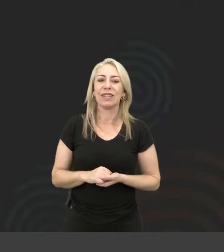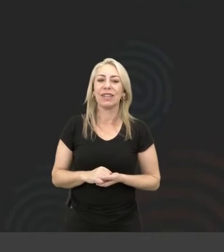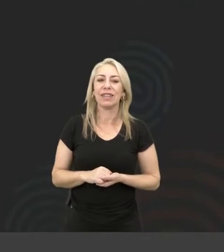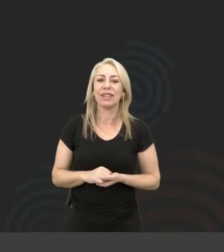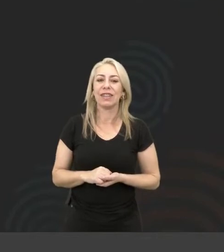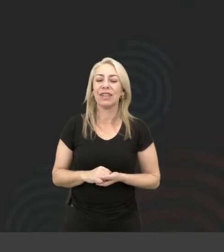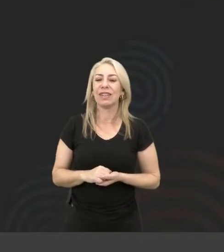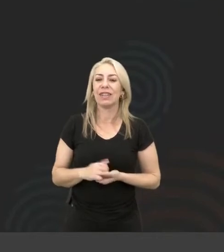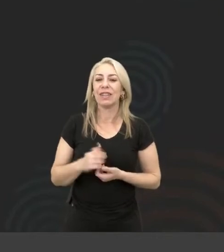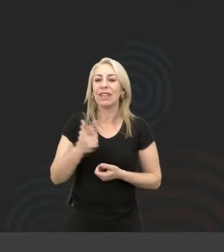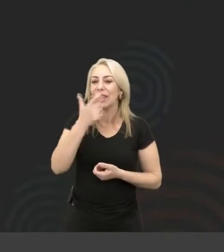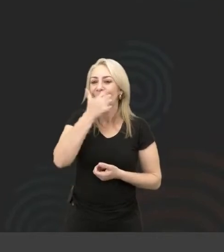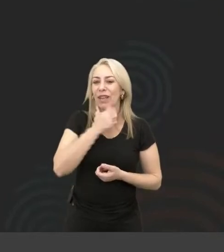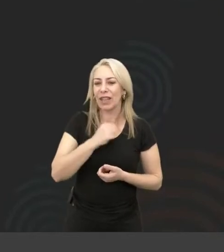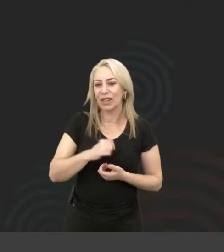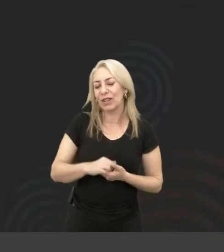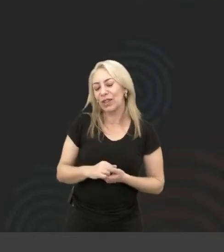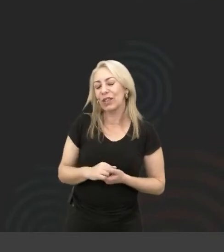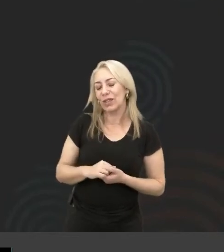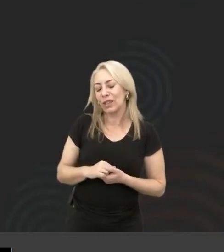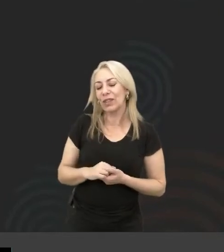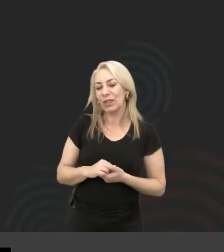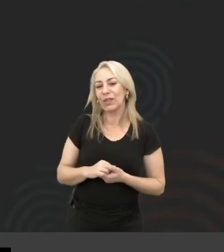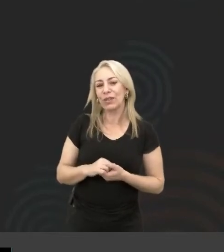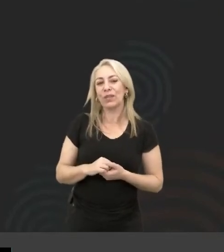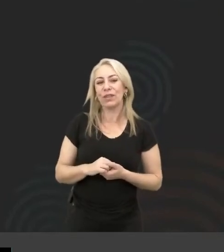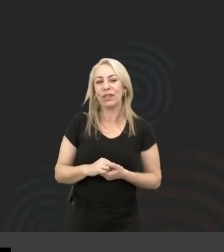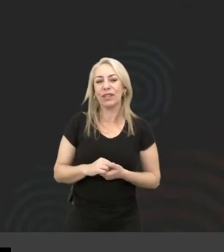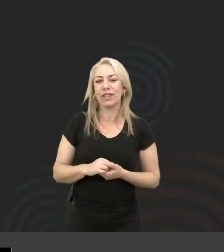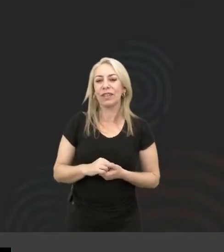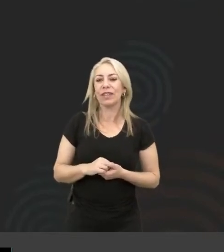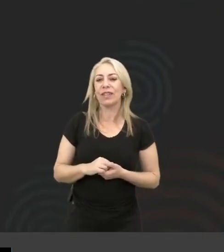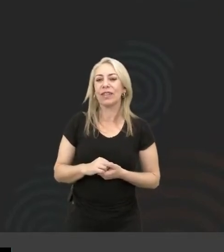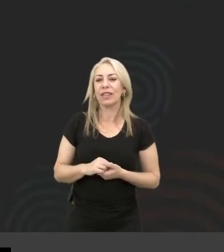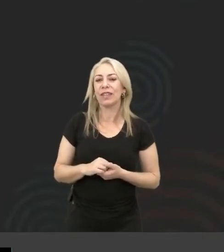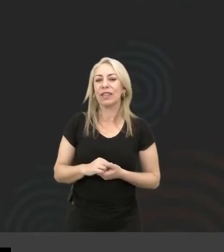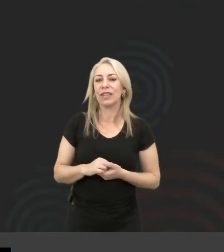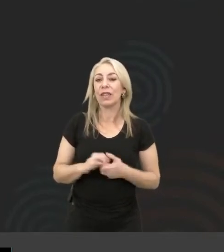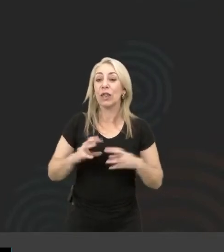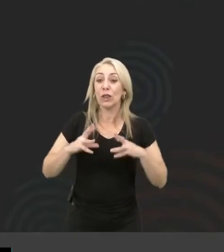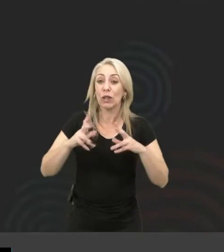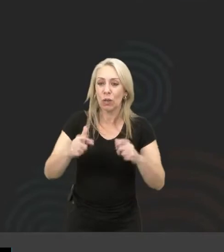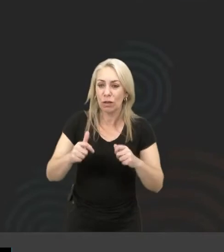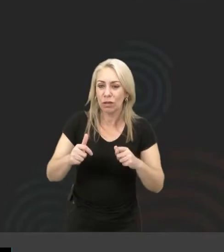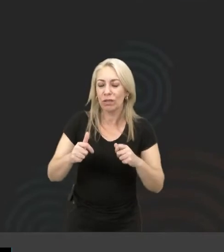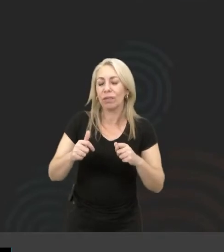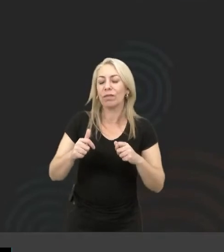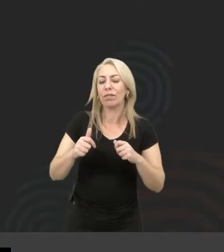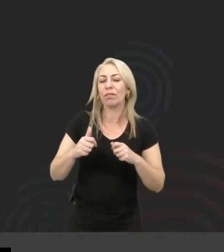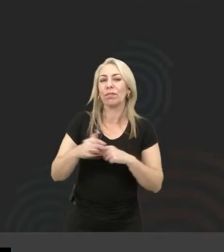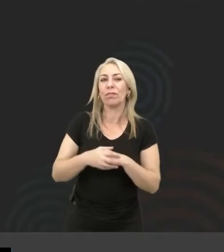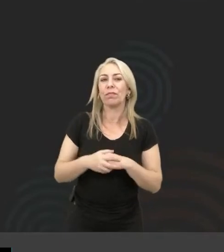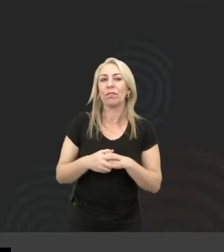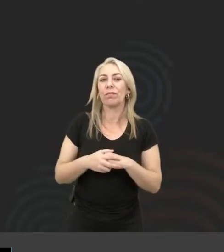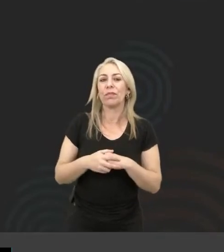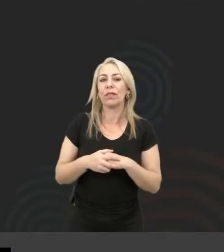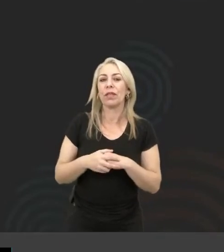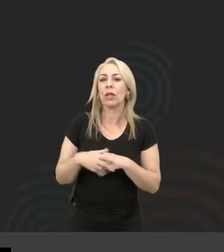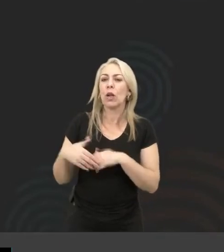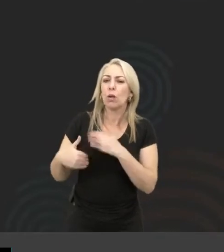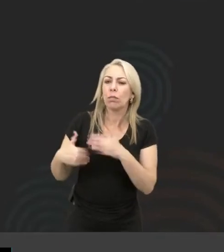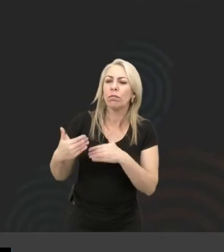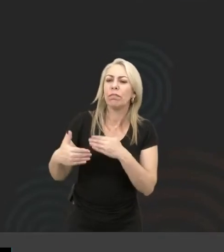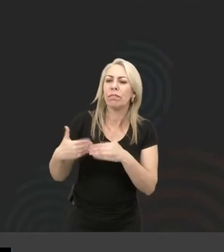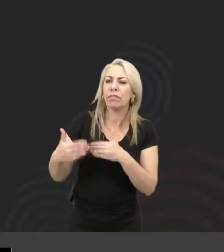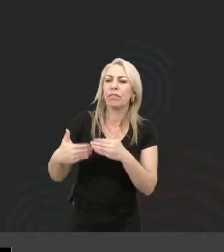Olha, eu acho que em todos os processos que vocês